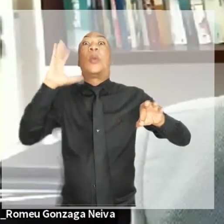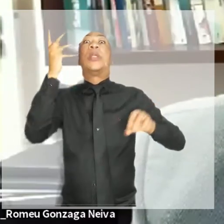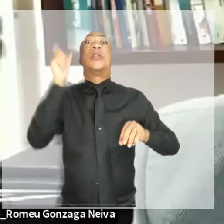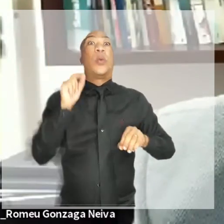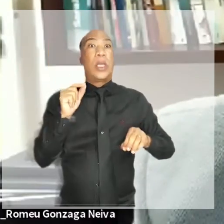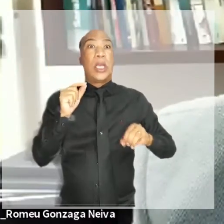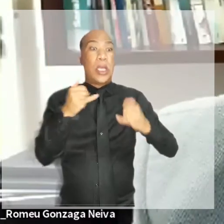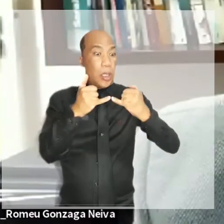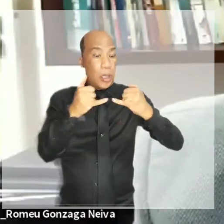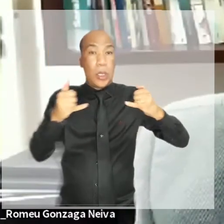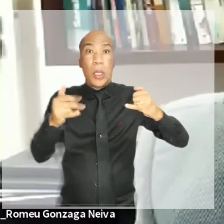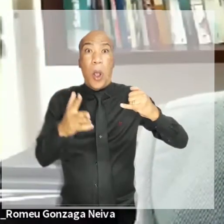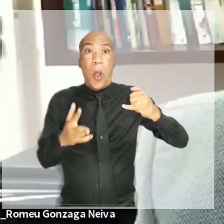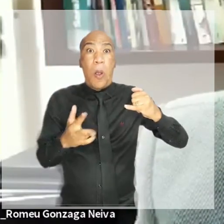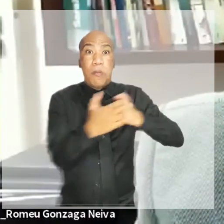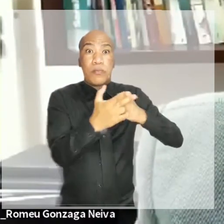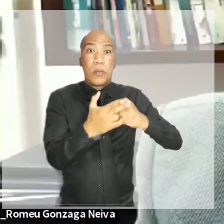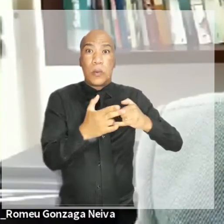e distantes